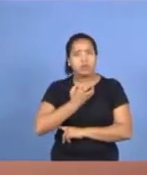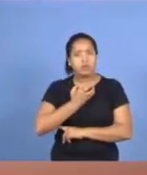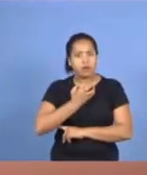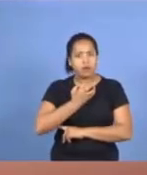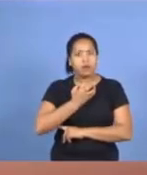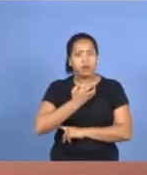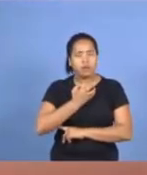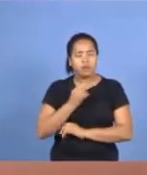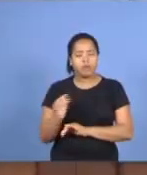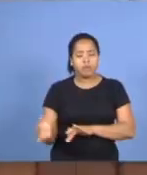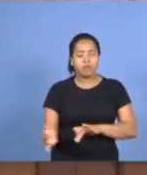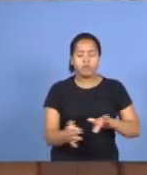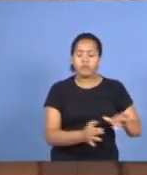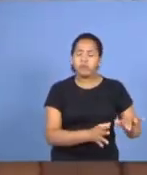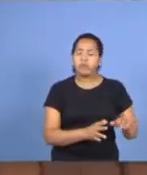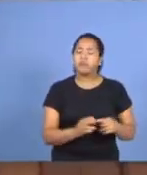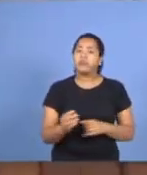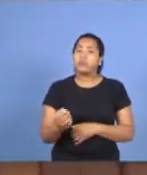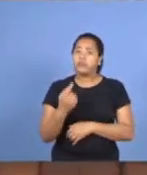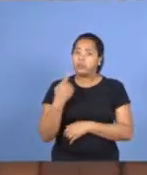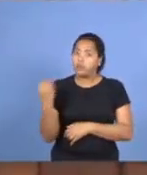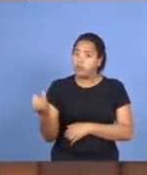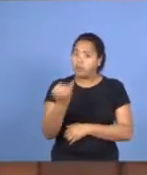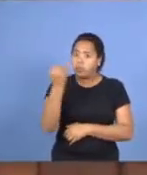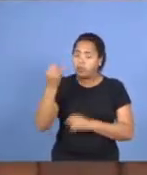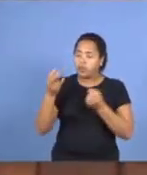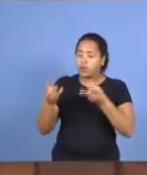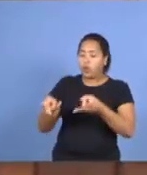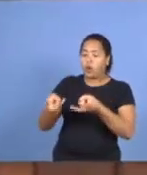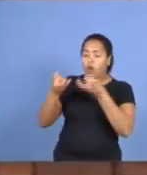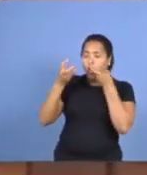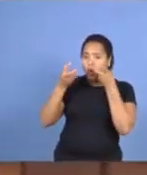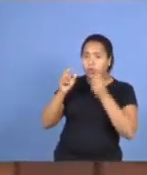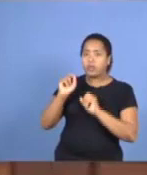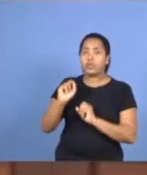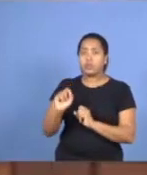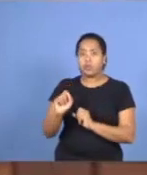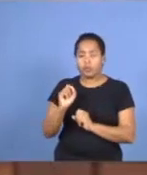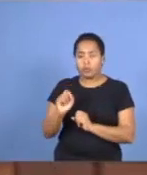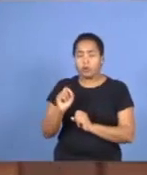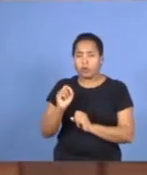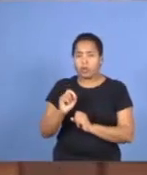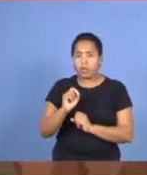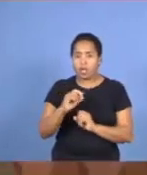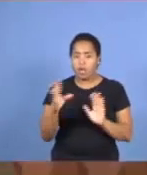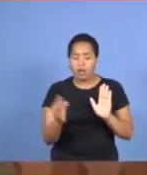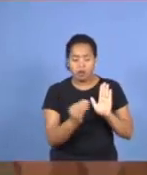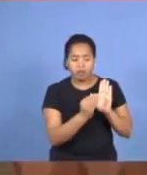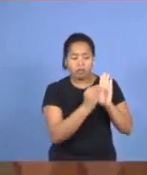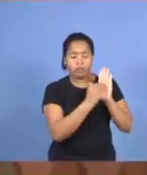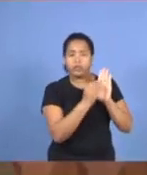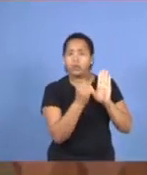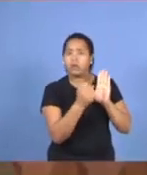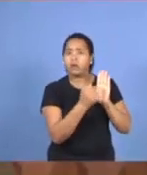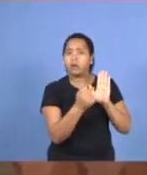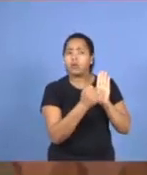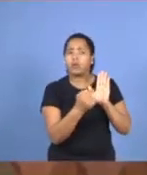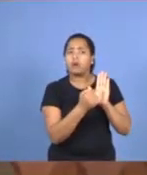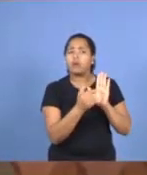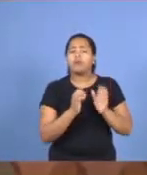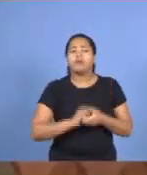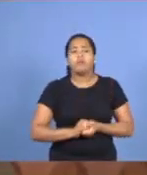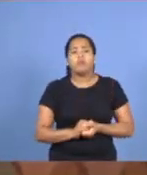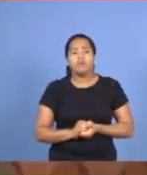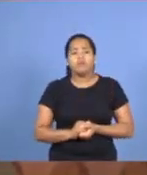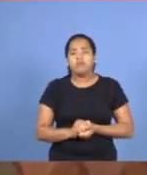observar, que na colocação feita, aqui do texto, a expressão é, não os